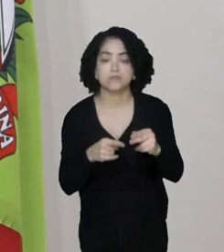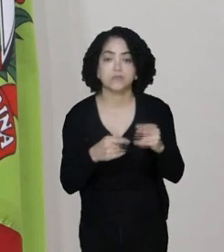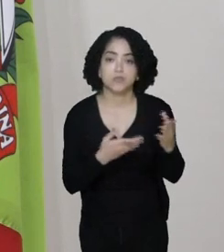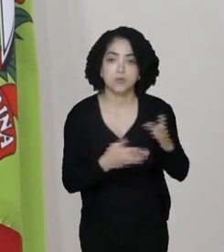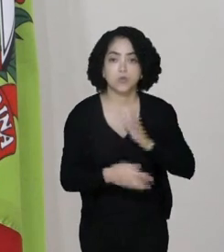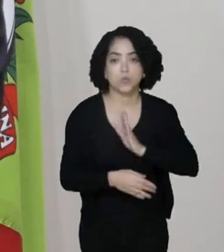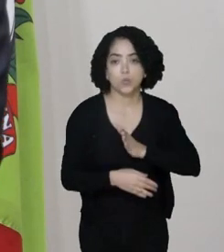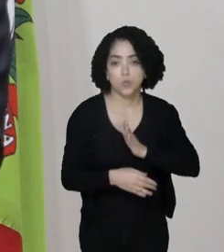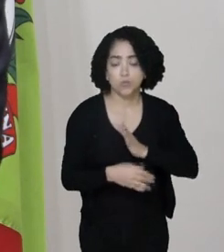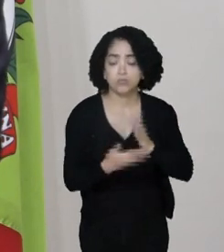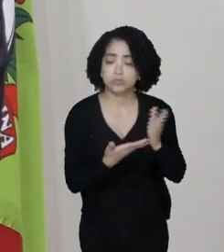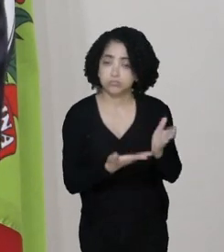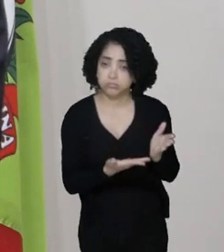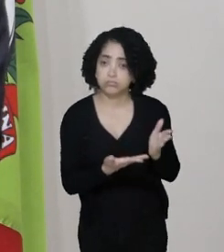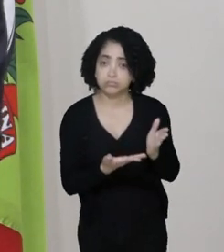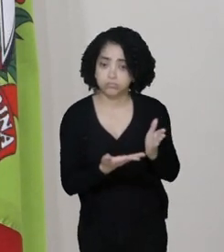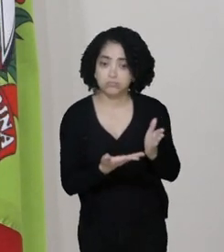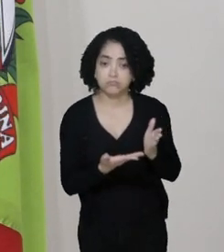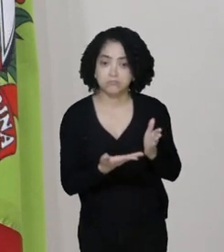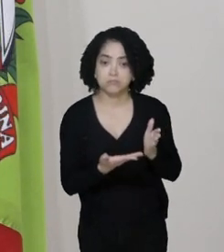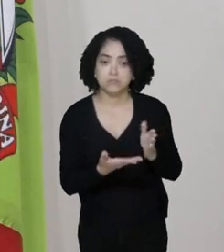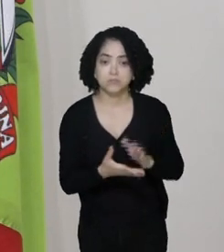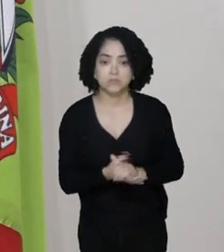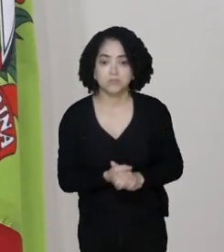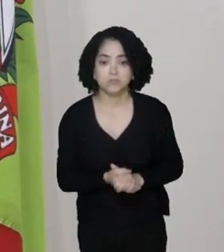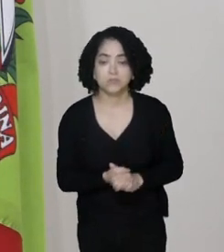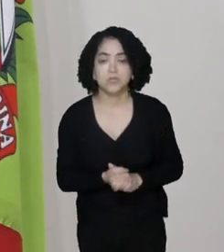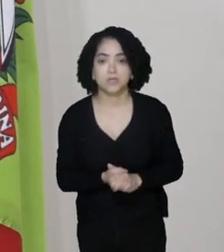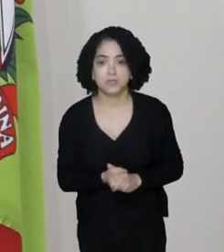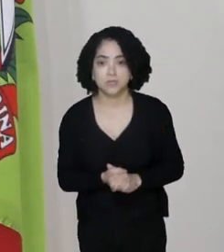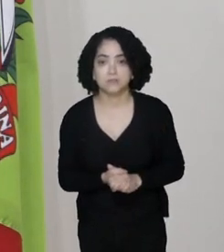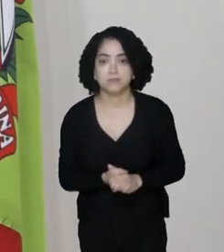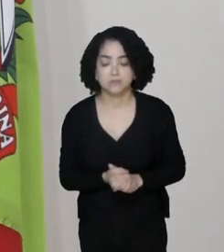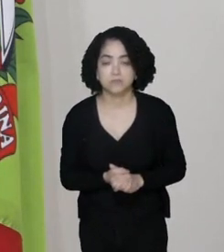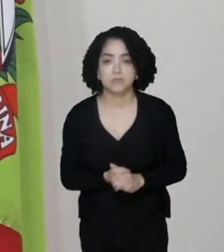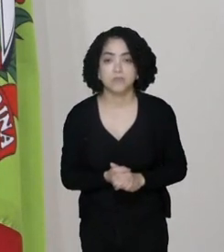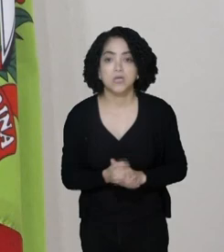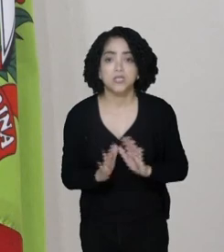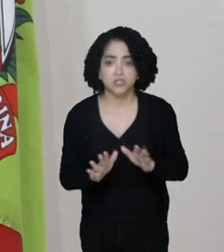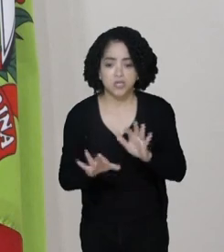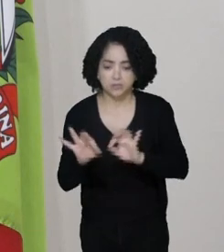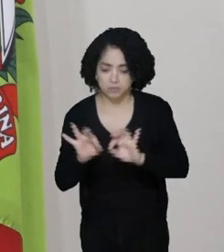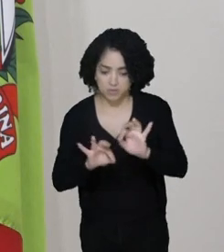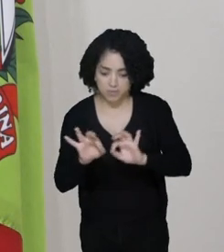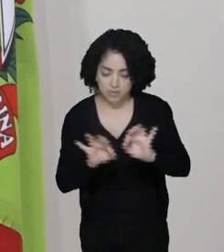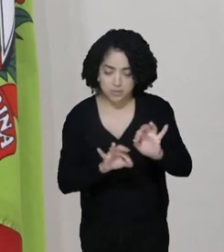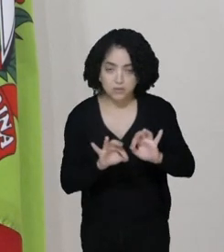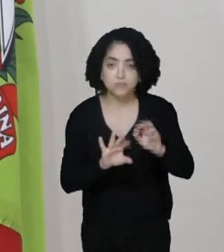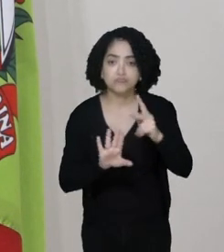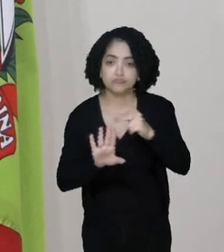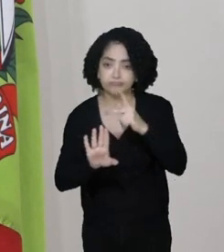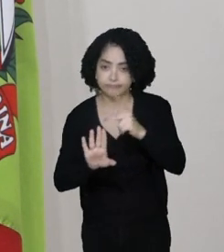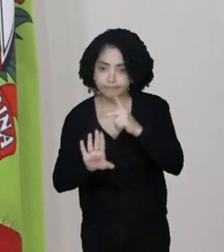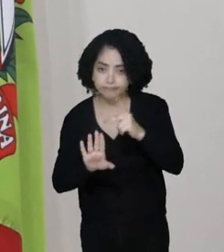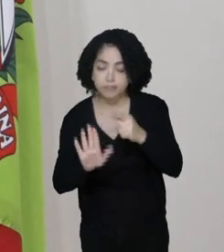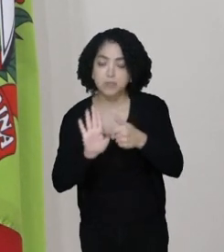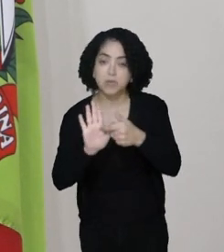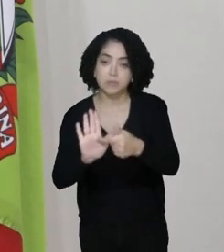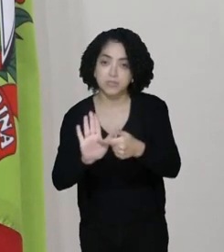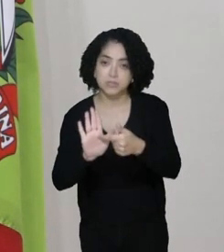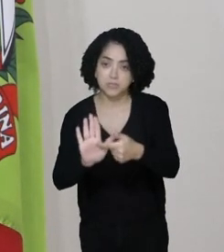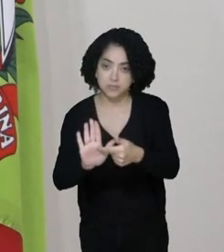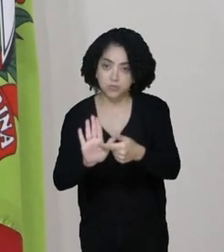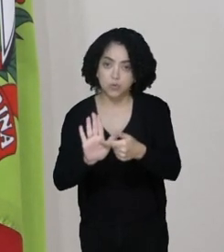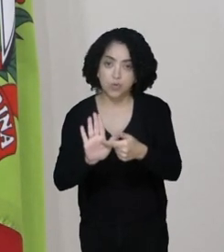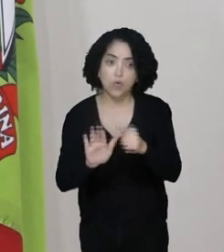Melo, nós já estamos montando um governo de transição. Nós estamos preparando já a portaria para apresentar para o governo quem